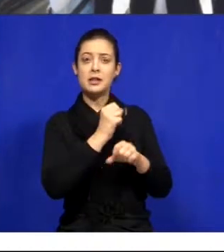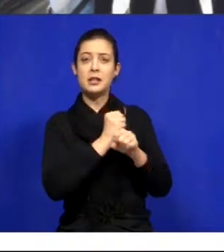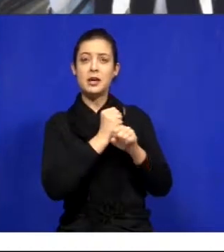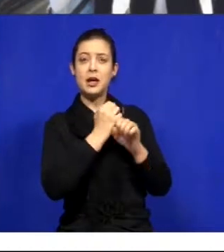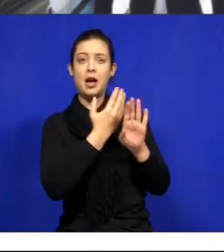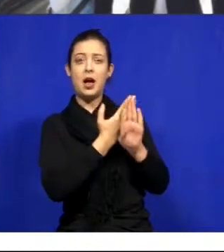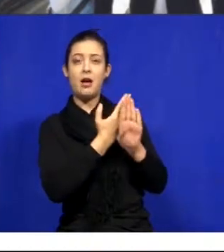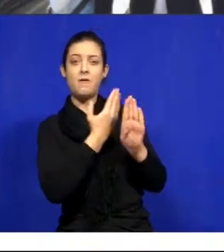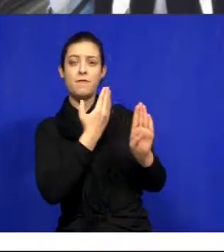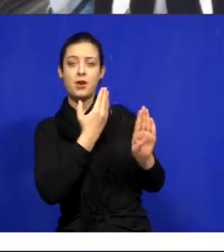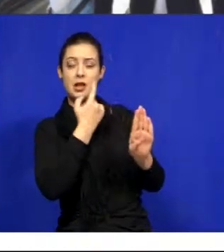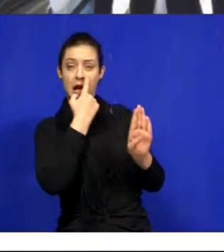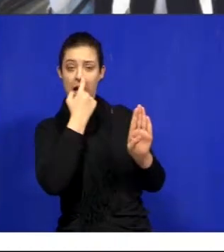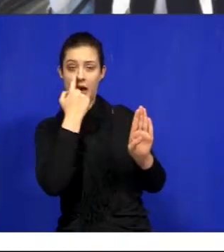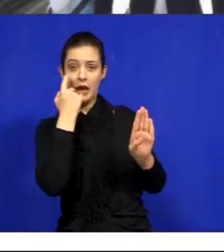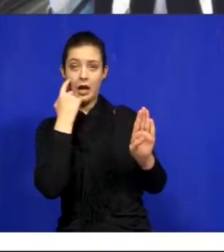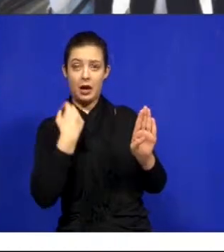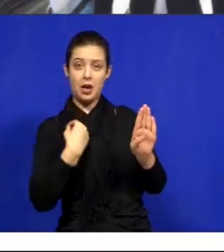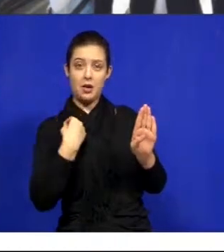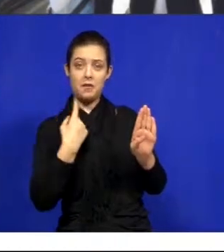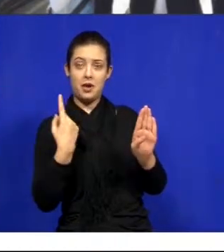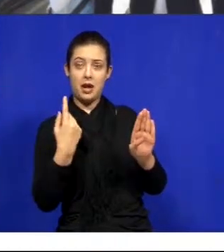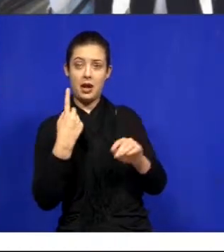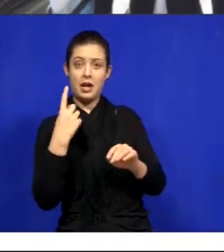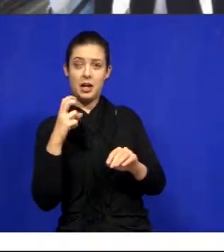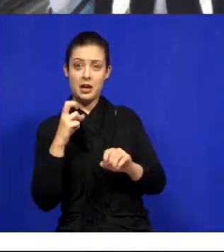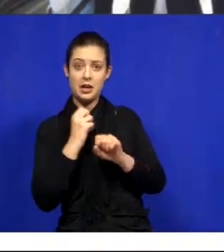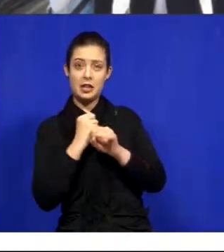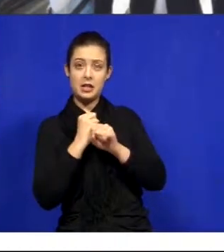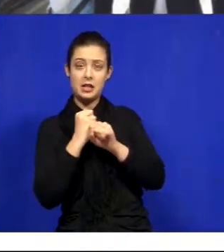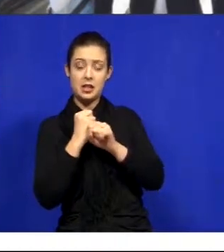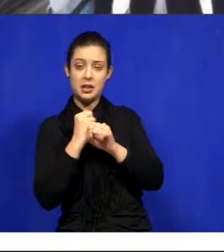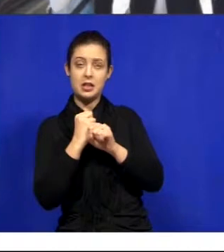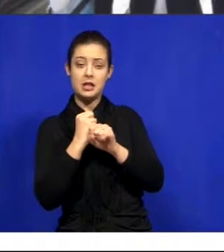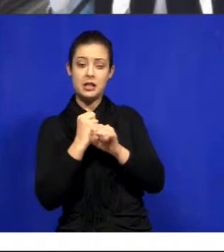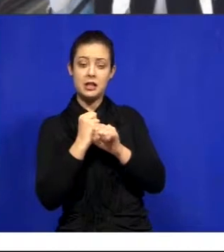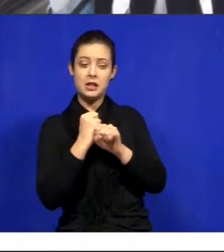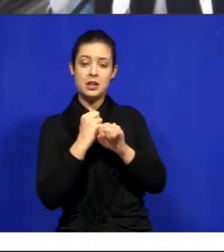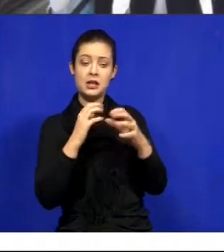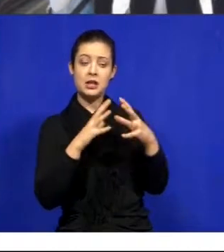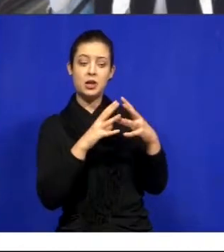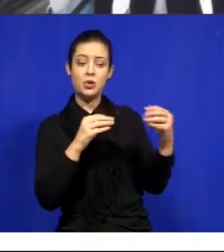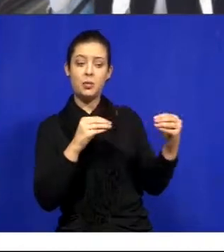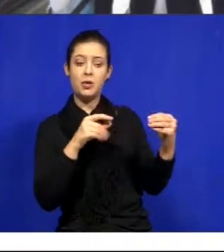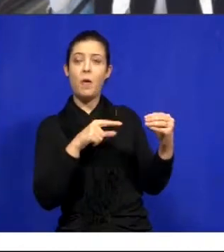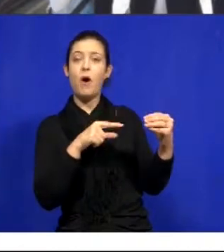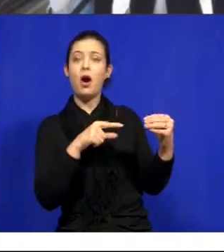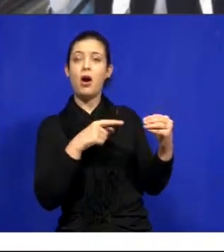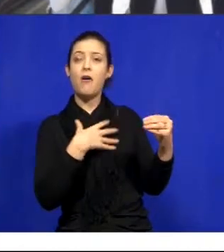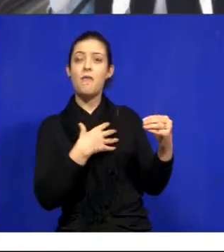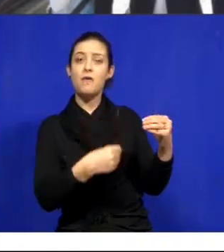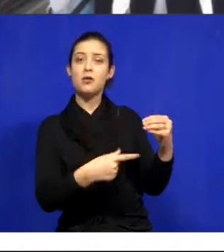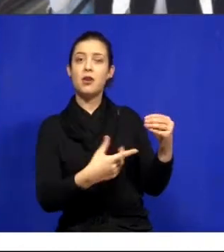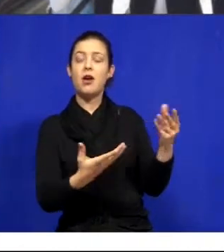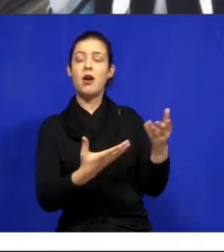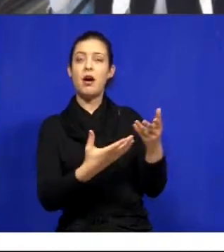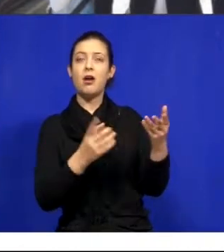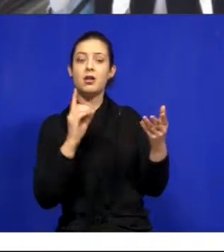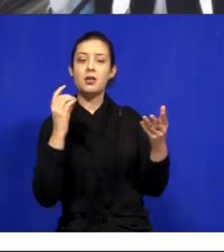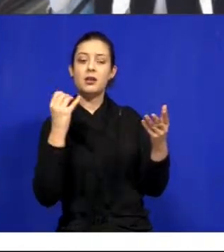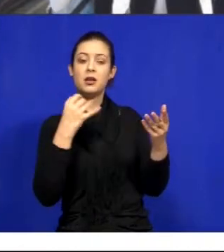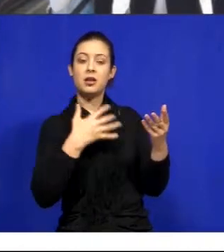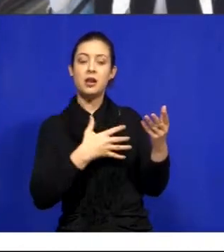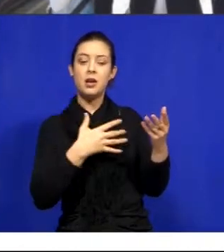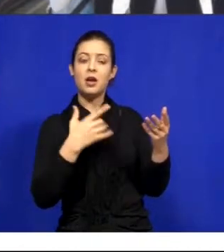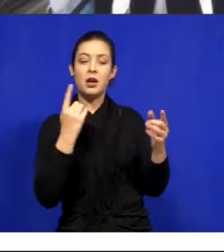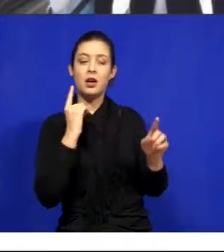pessoa que é do Parque Minha Lua, fazia 15 anos que ele tinha desaparecido e com a graça de Deus,